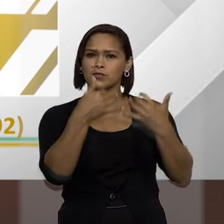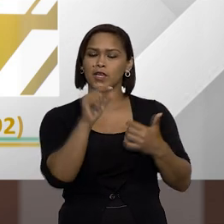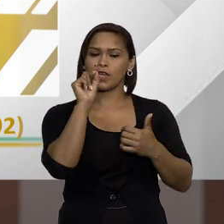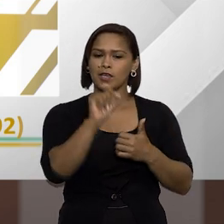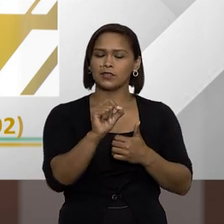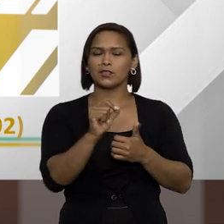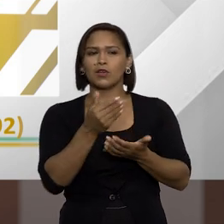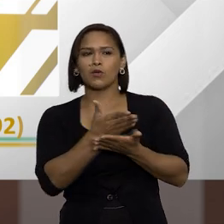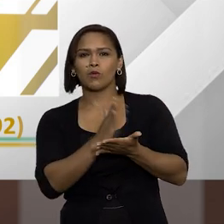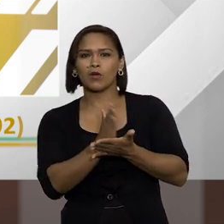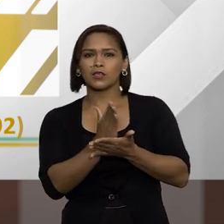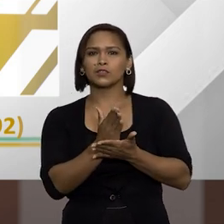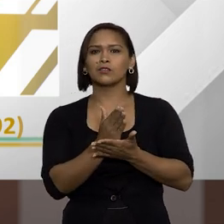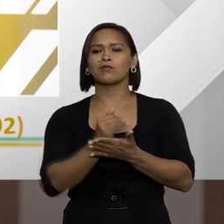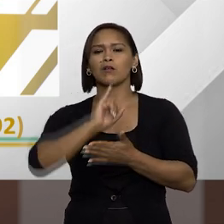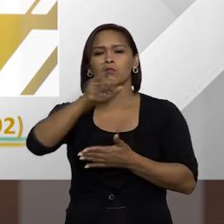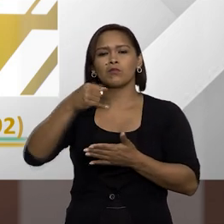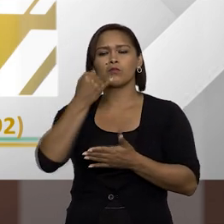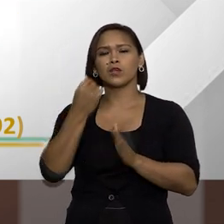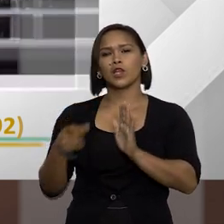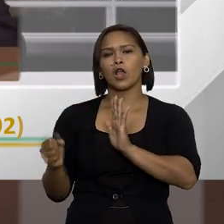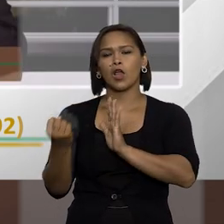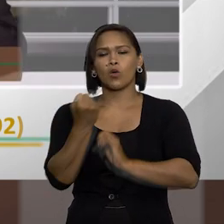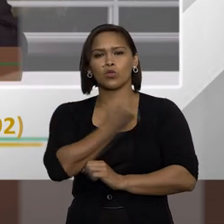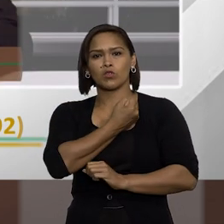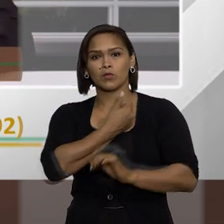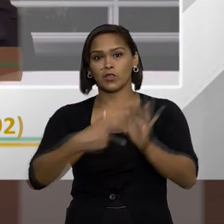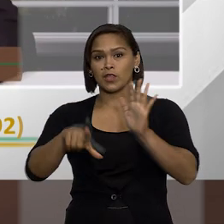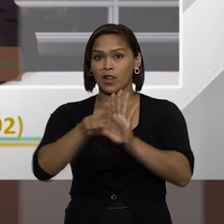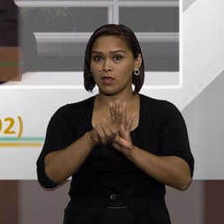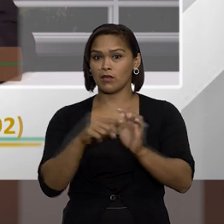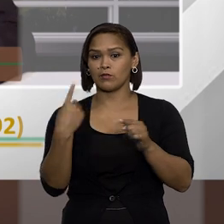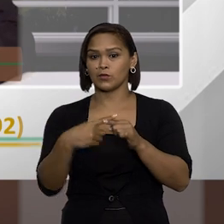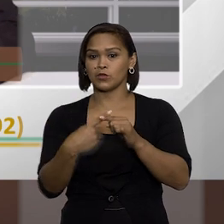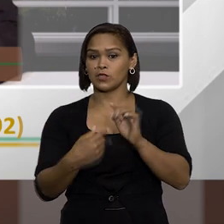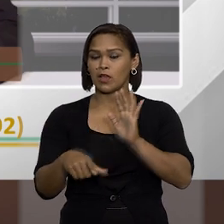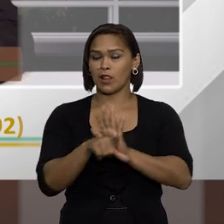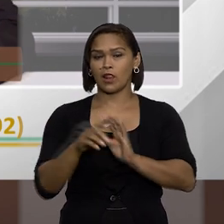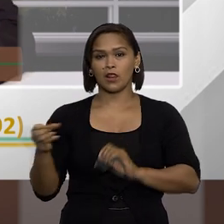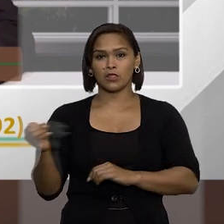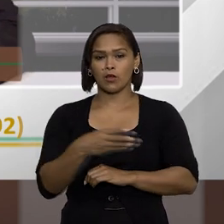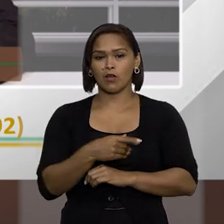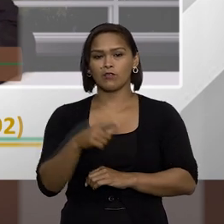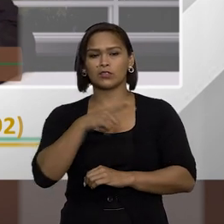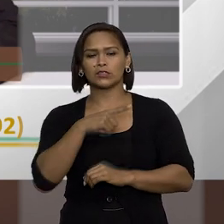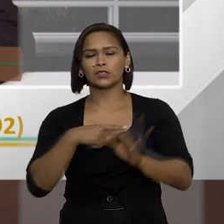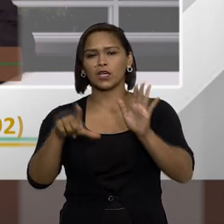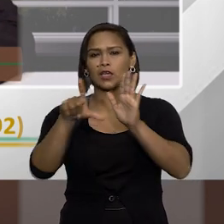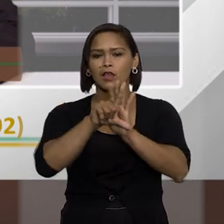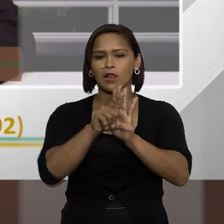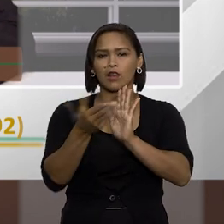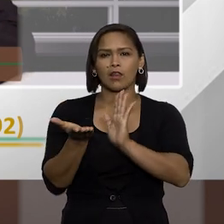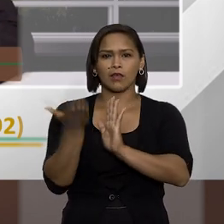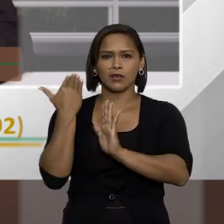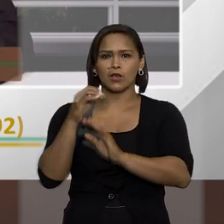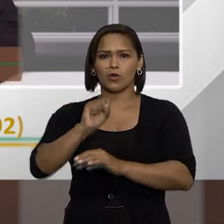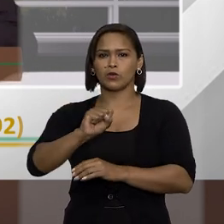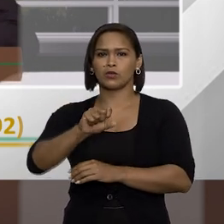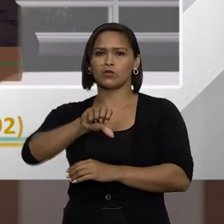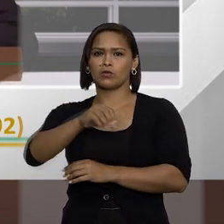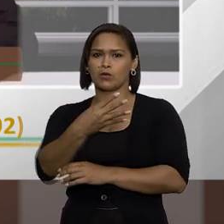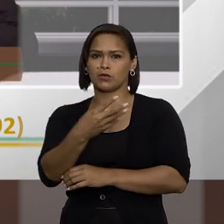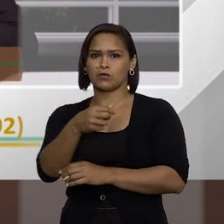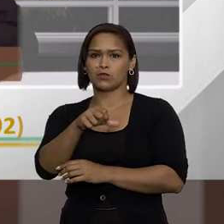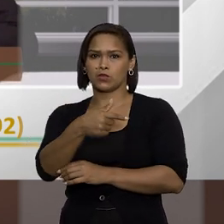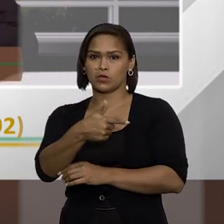sobre isso. Eles quase que vão aproveitar o número da lei, porque é uma lei praticamente nova. Ela aproveita alguns trechos da lei antiga, da